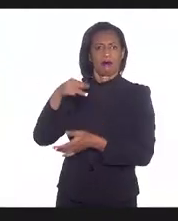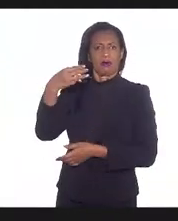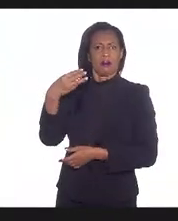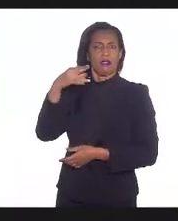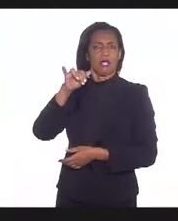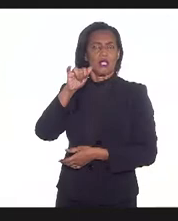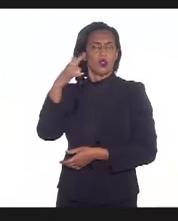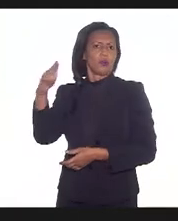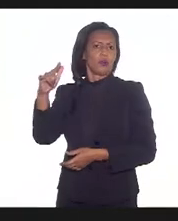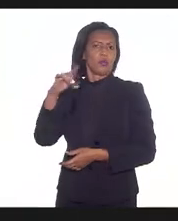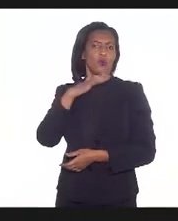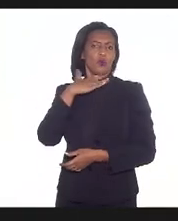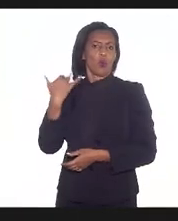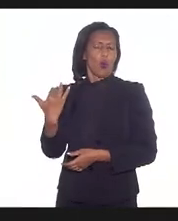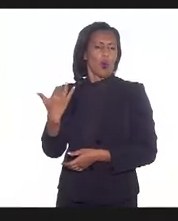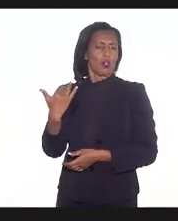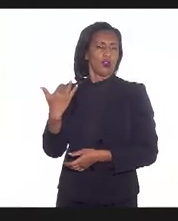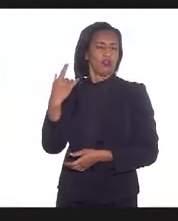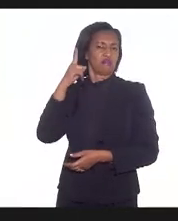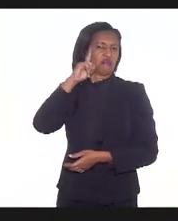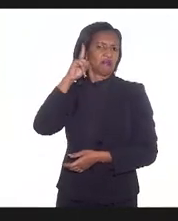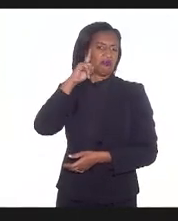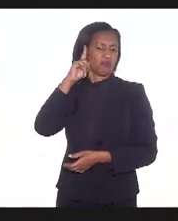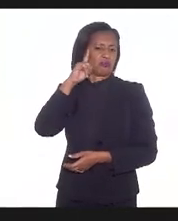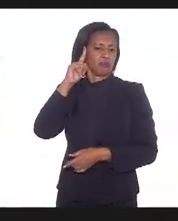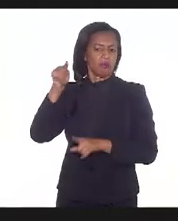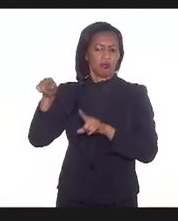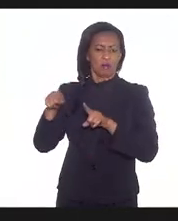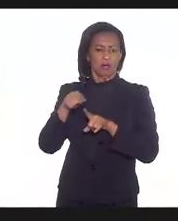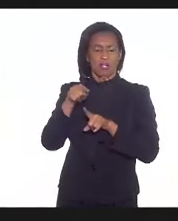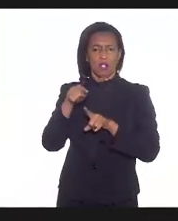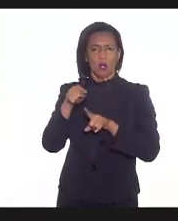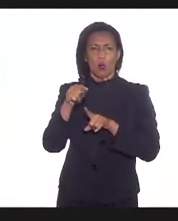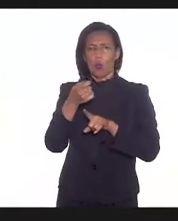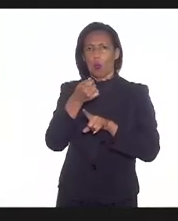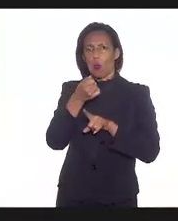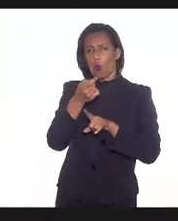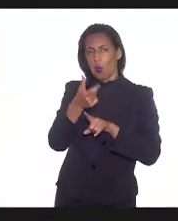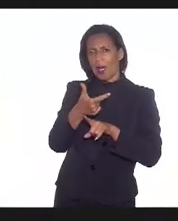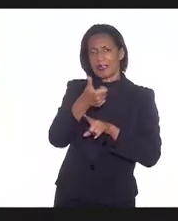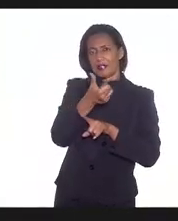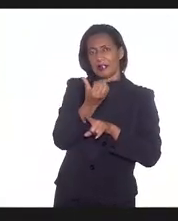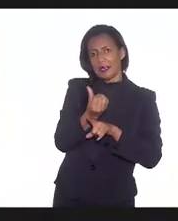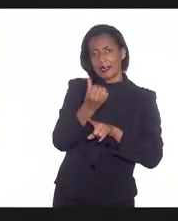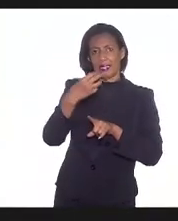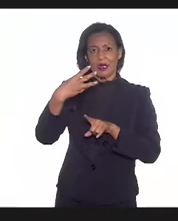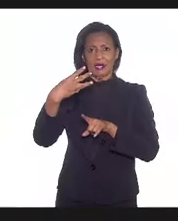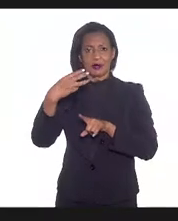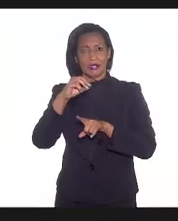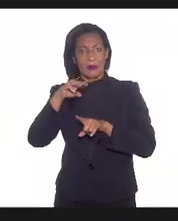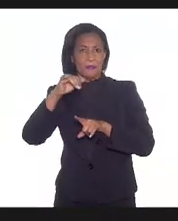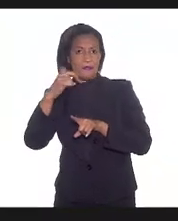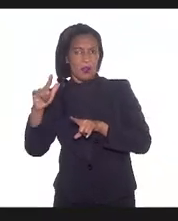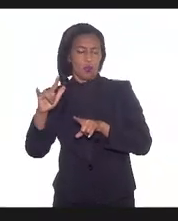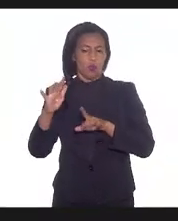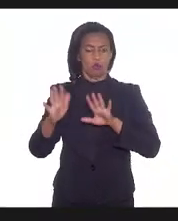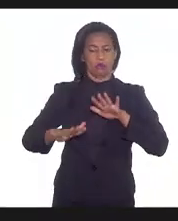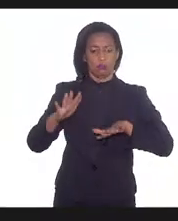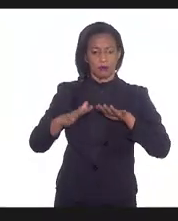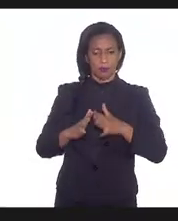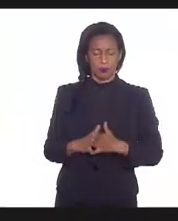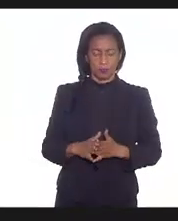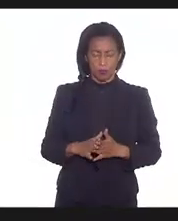diárias, né, ou sendo dia 16 com 2 mil, quase 3 mil mortes diárias também. Só que uma coisa que eu